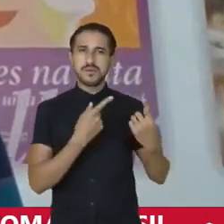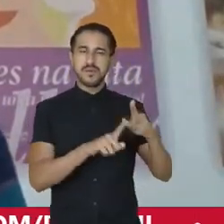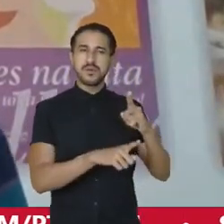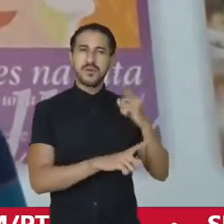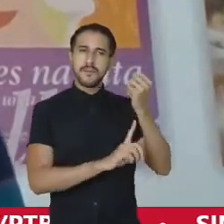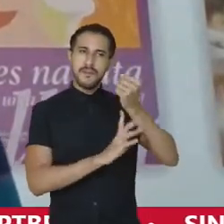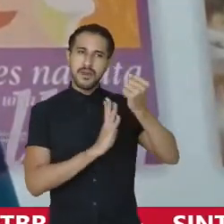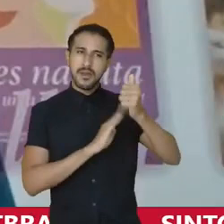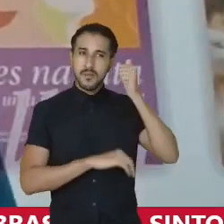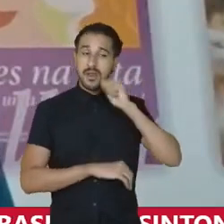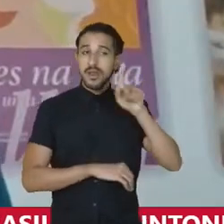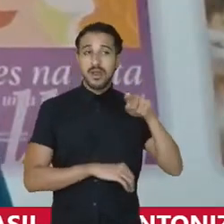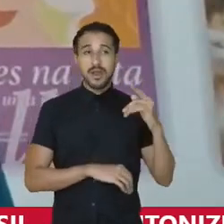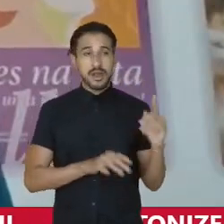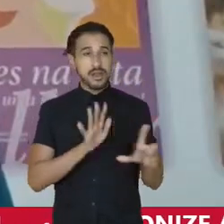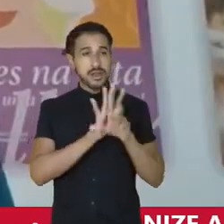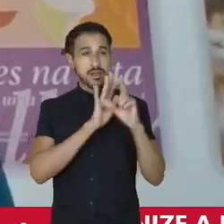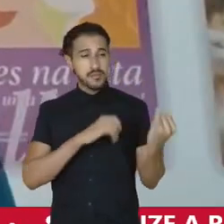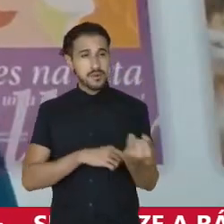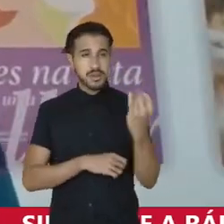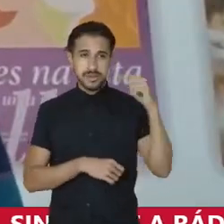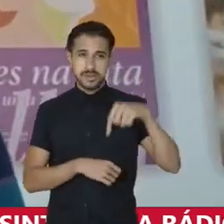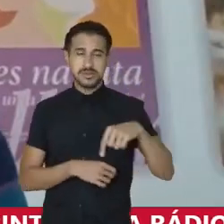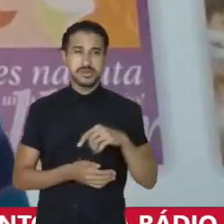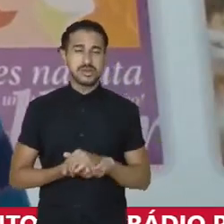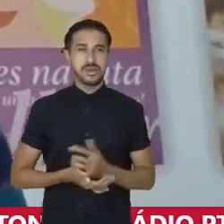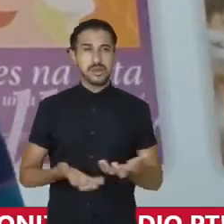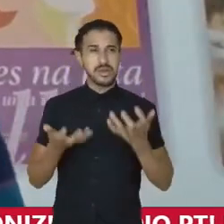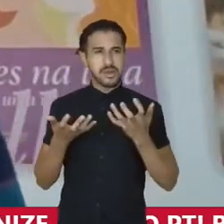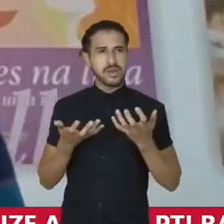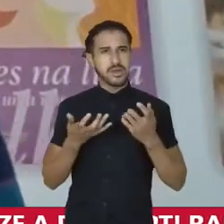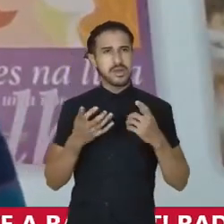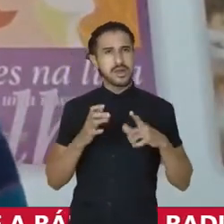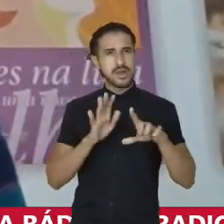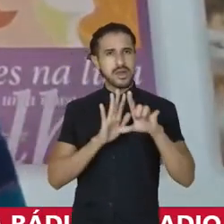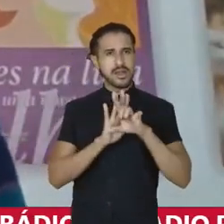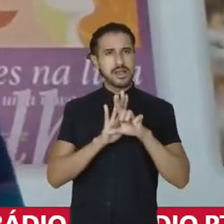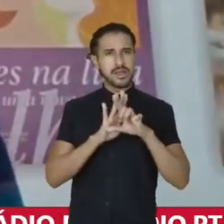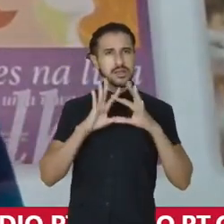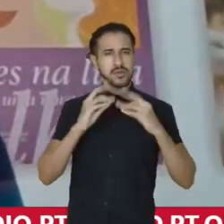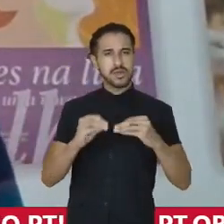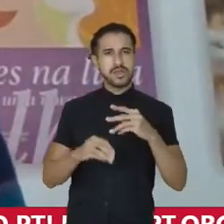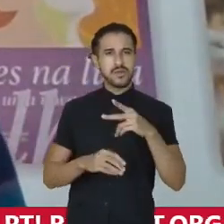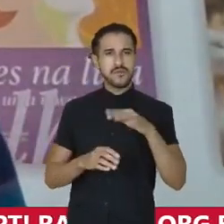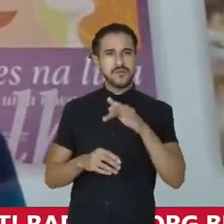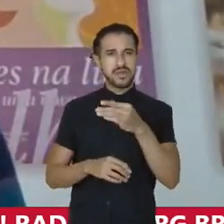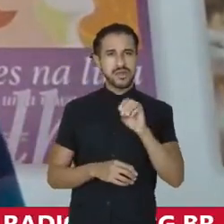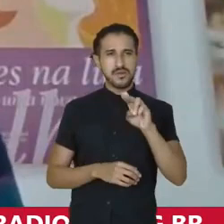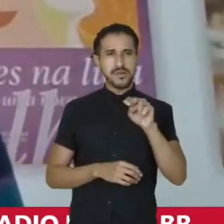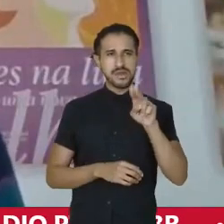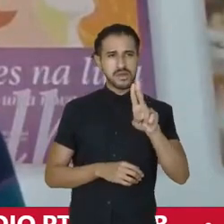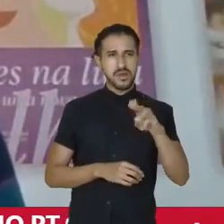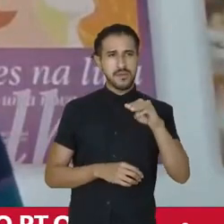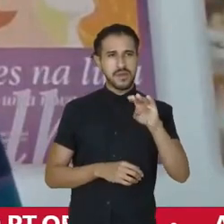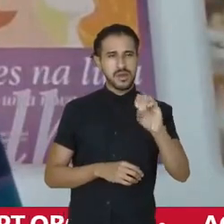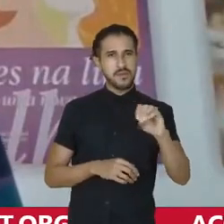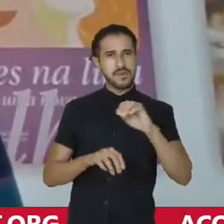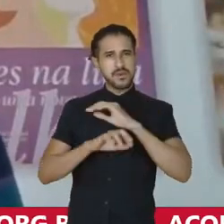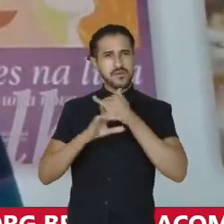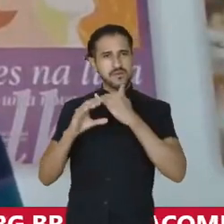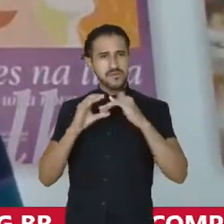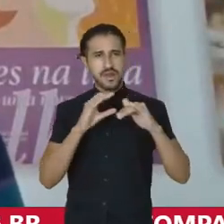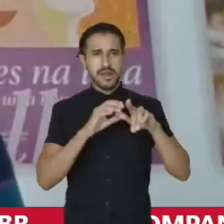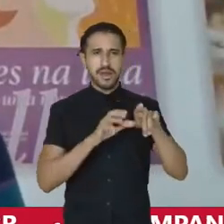feminicídio, é uma lei muito importante aqui, eu quero mandar essa lei toda para a Fundação Perseu Abramo e mandar essas leis